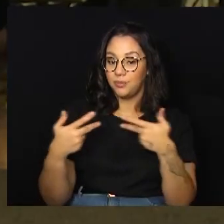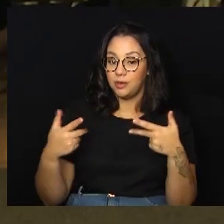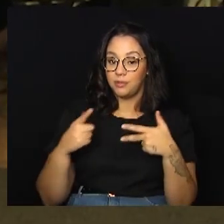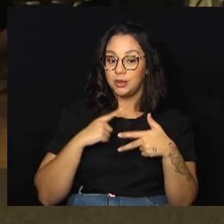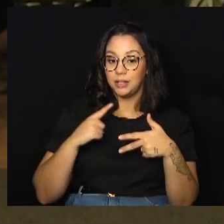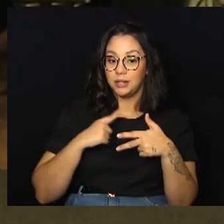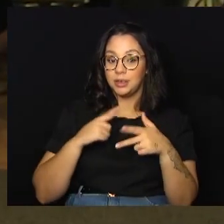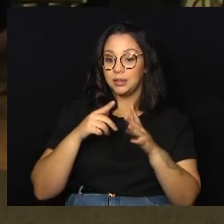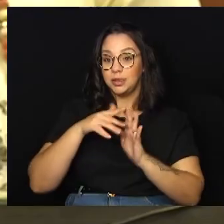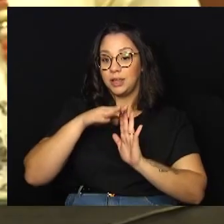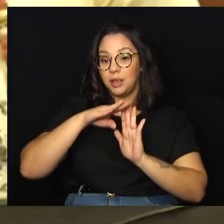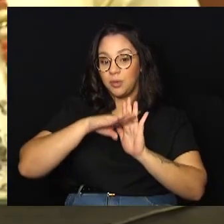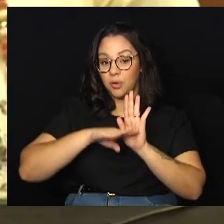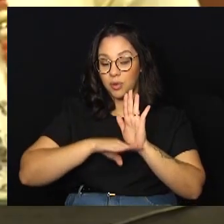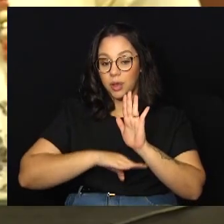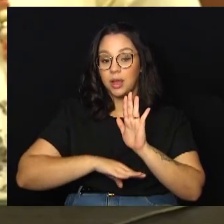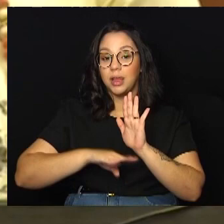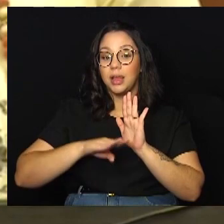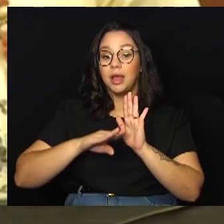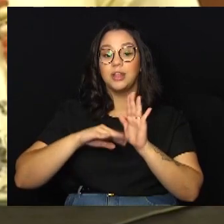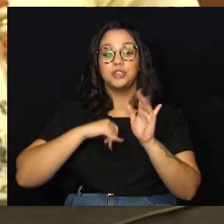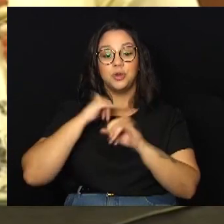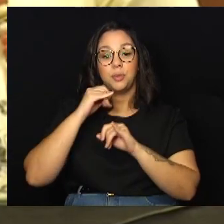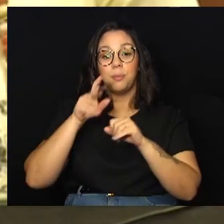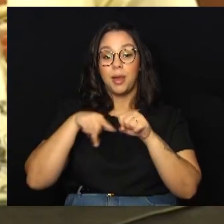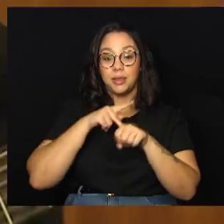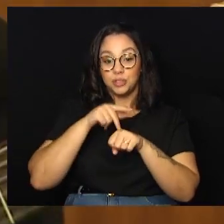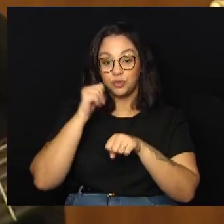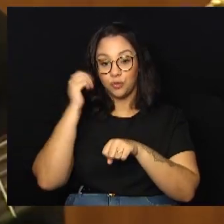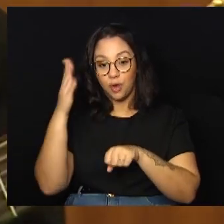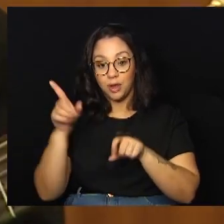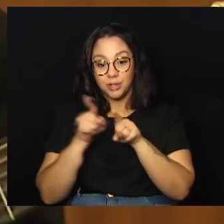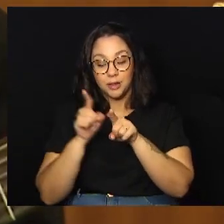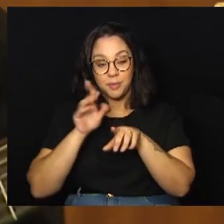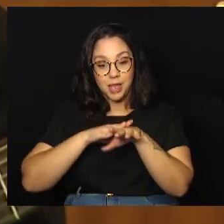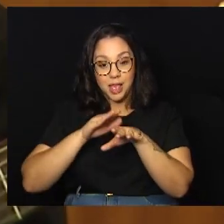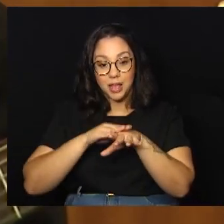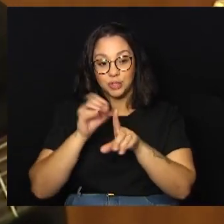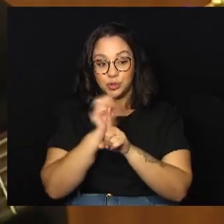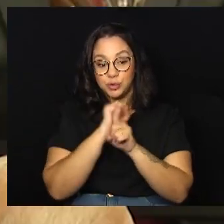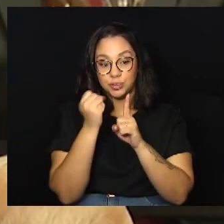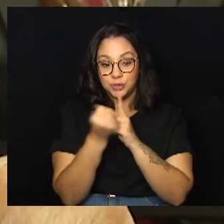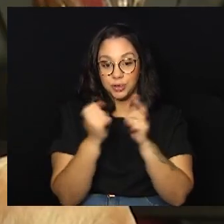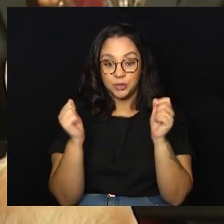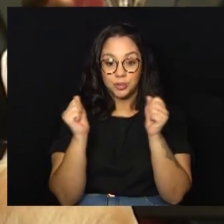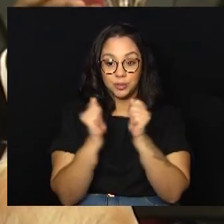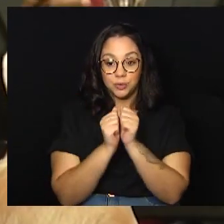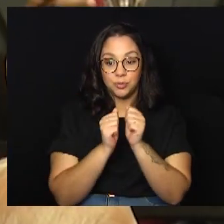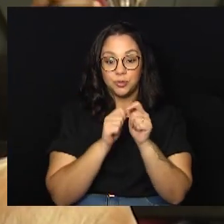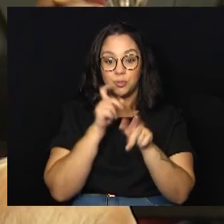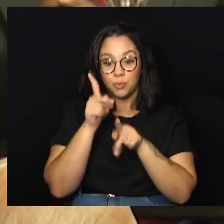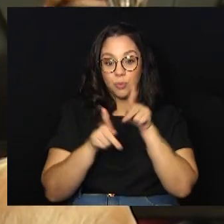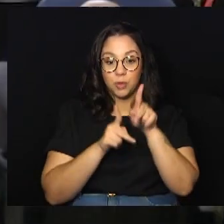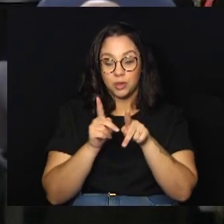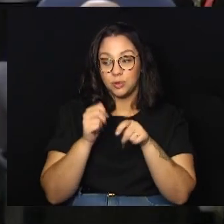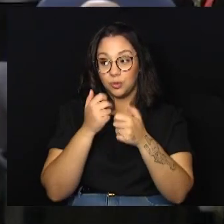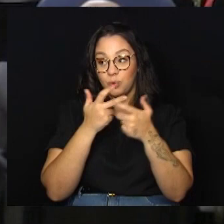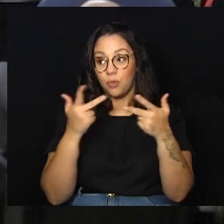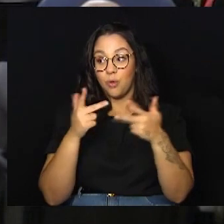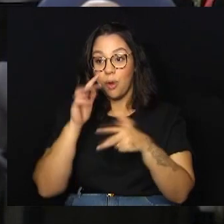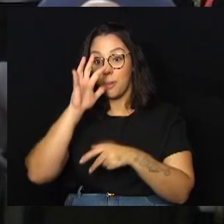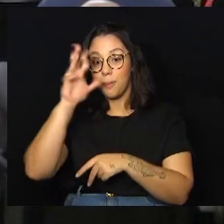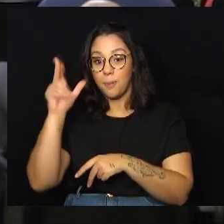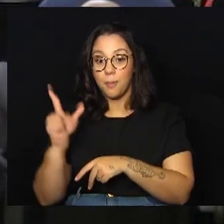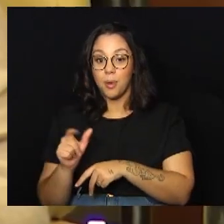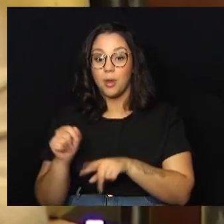várias programações internacionais na cidade, além de ações sociais, junto à população de imigrantes e refugiados